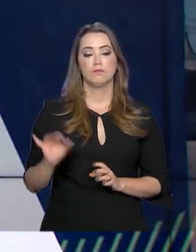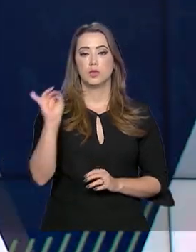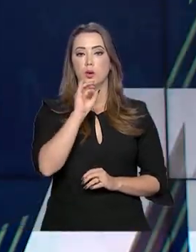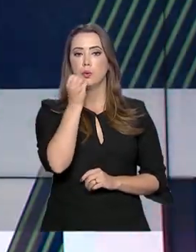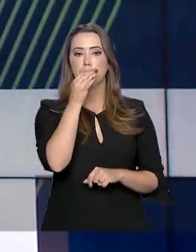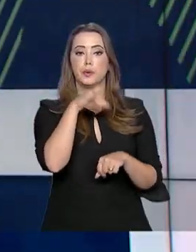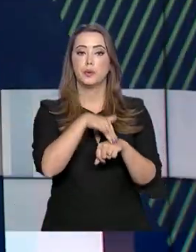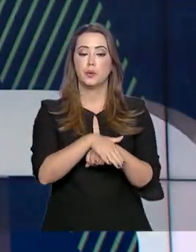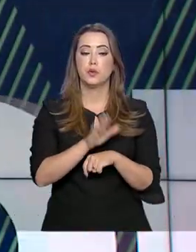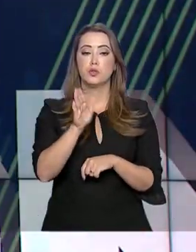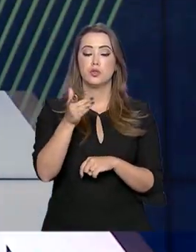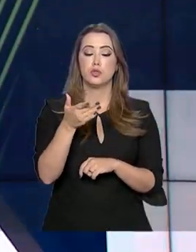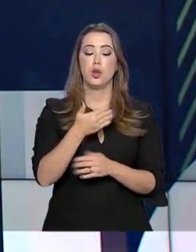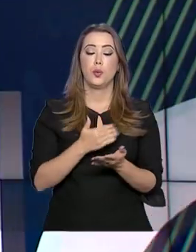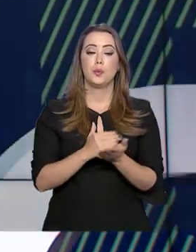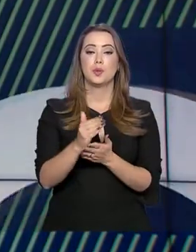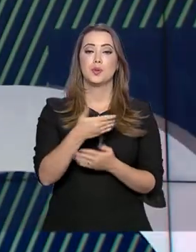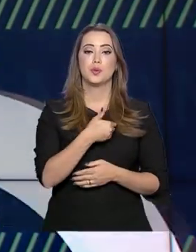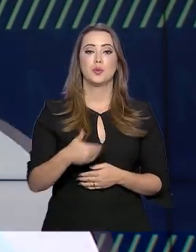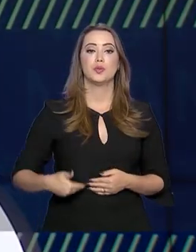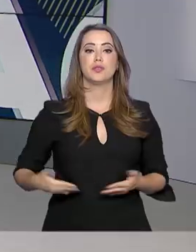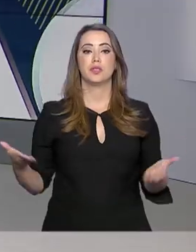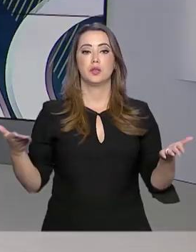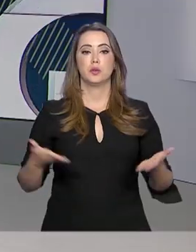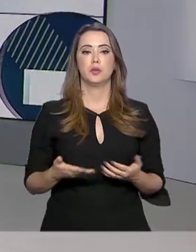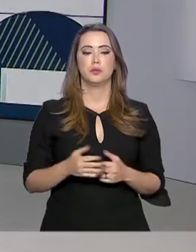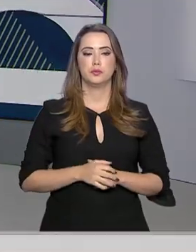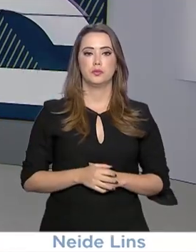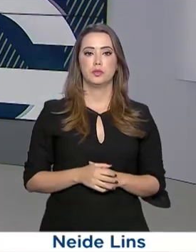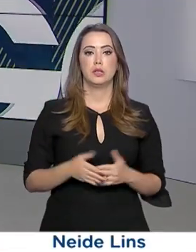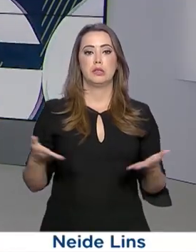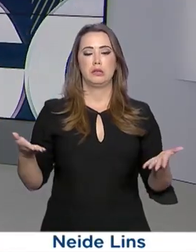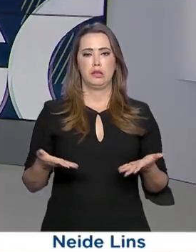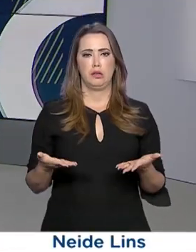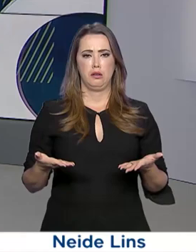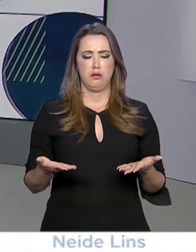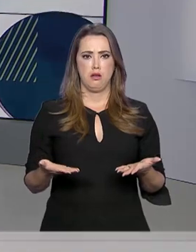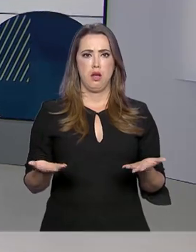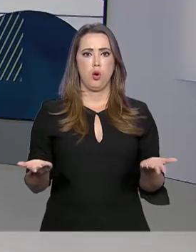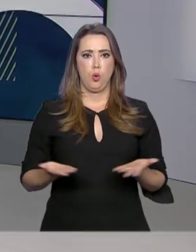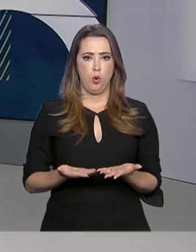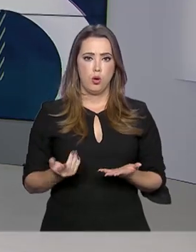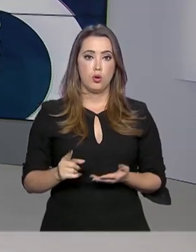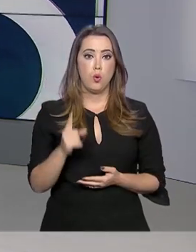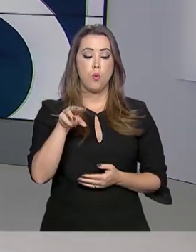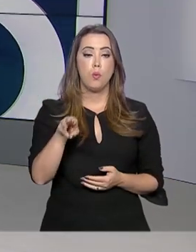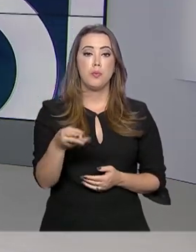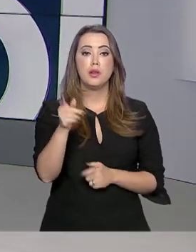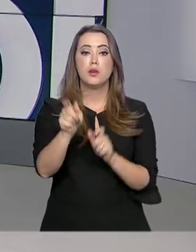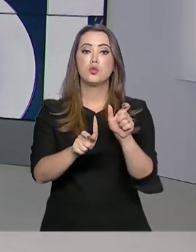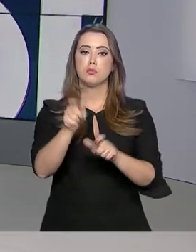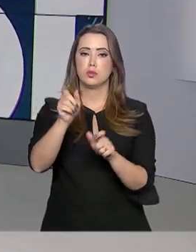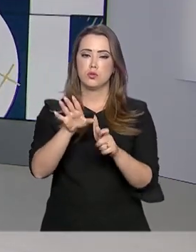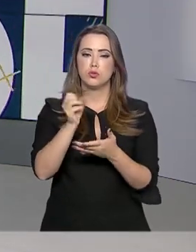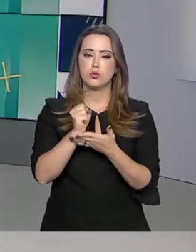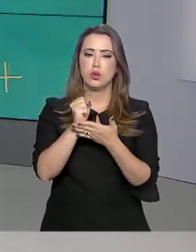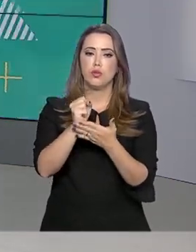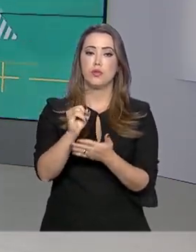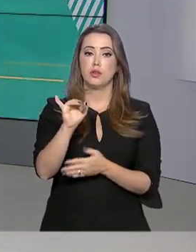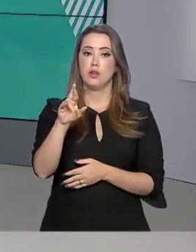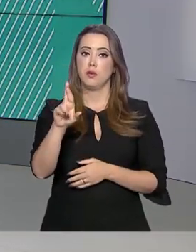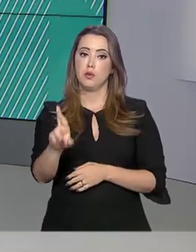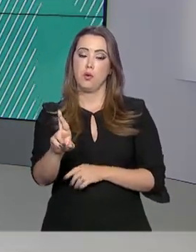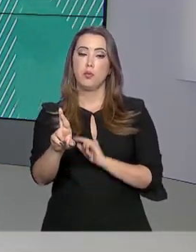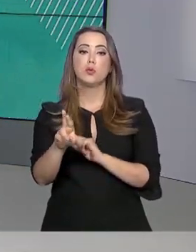Boa noite, já está no ar o governo agora. Até o momento, mais de 1 milhão e 600 mil contribuintes já declararam o